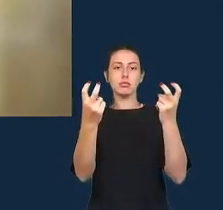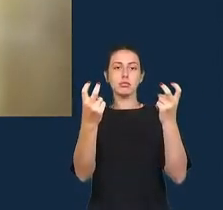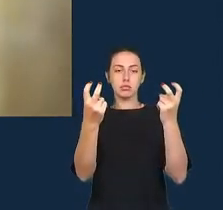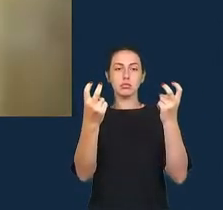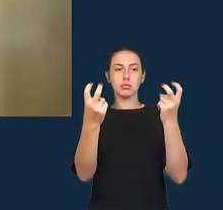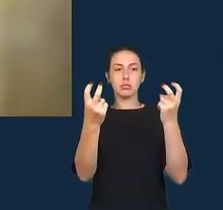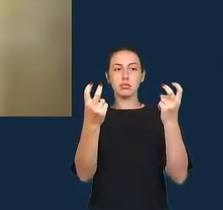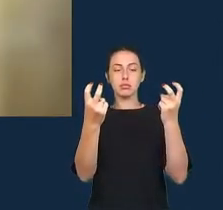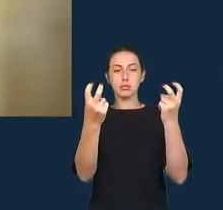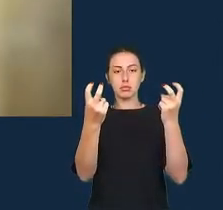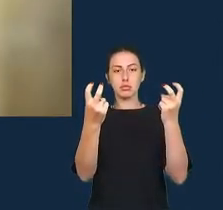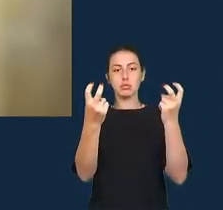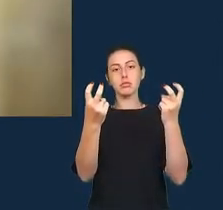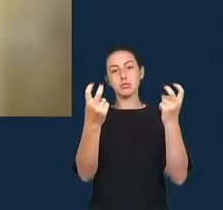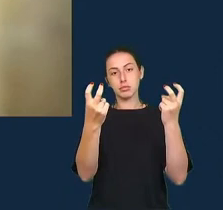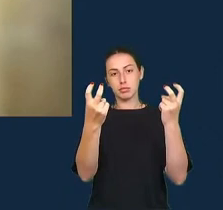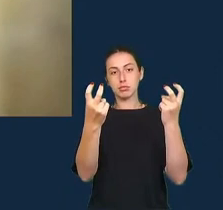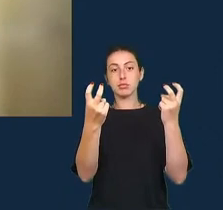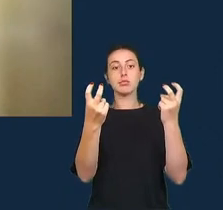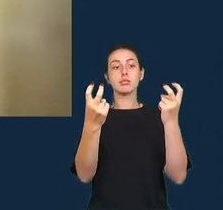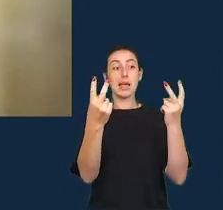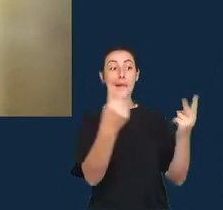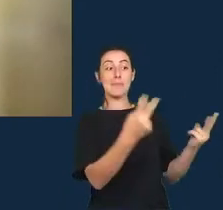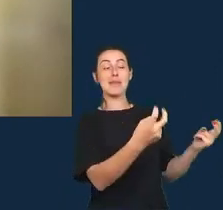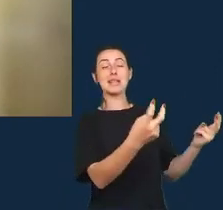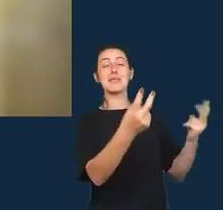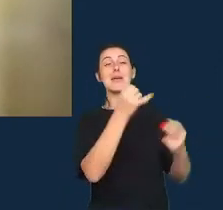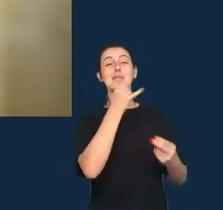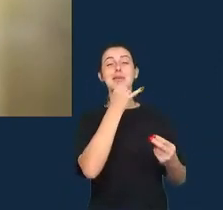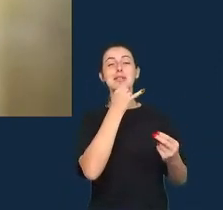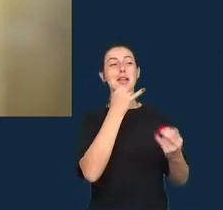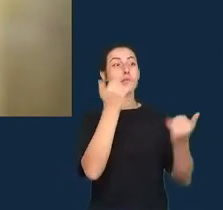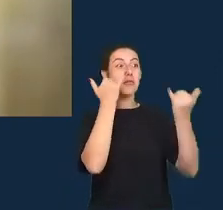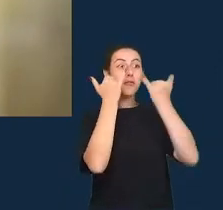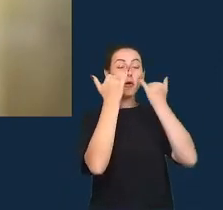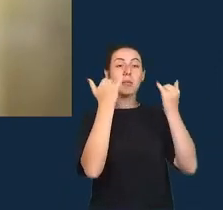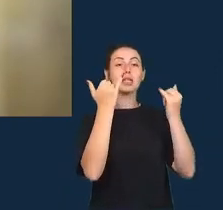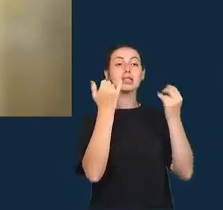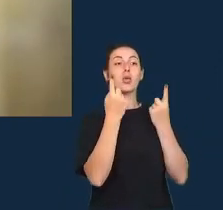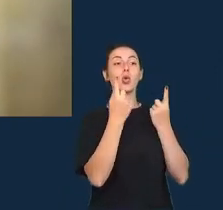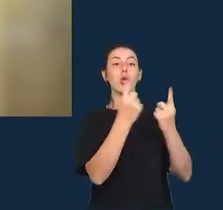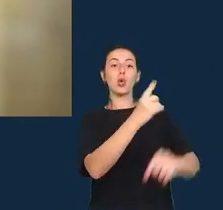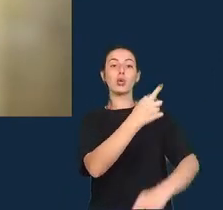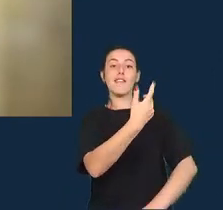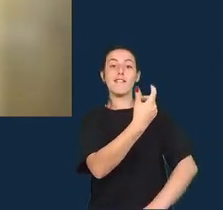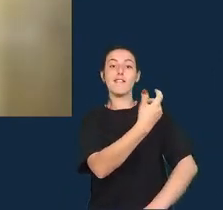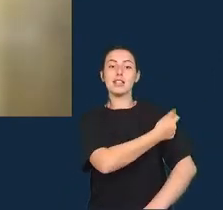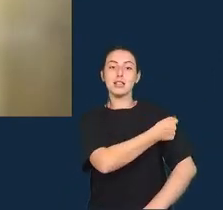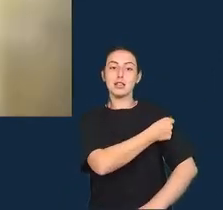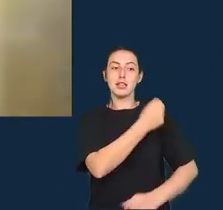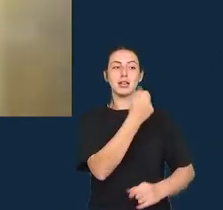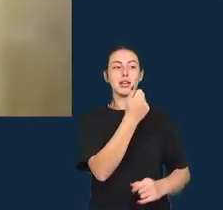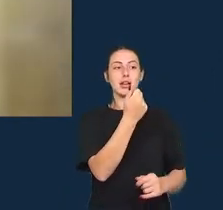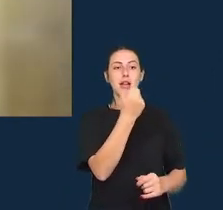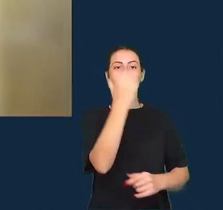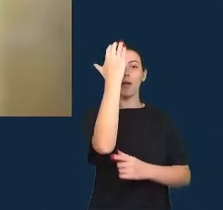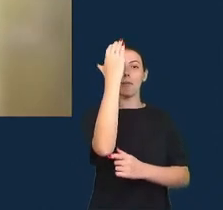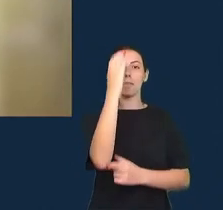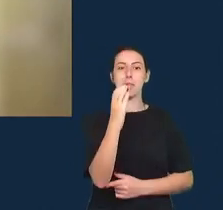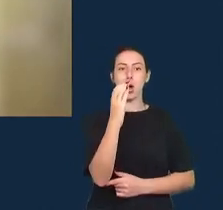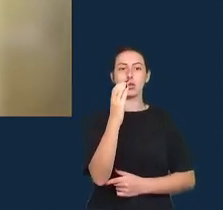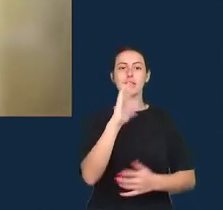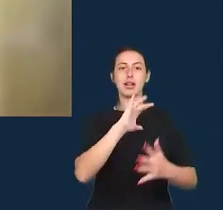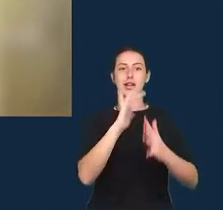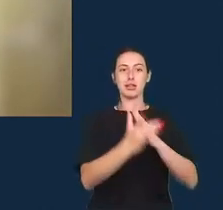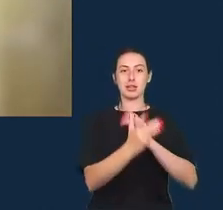sentimentos de antivacina online então ao mesmo tempo também tem havido esse